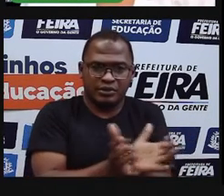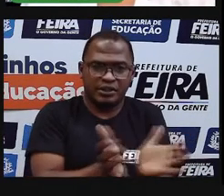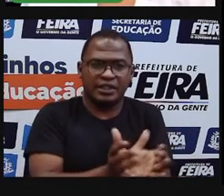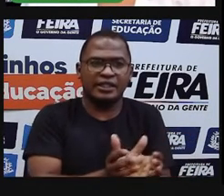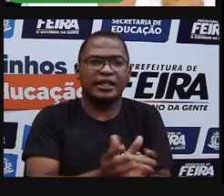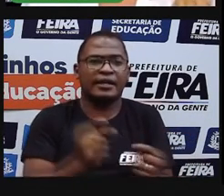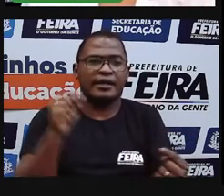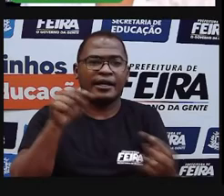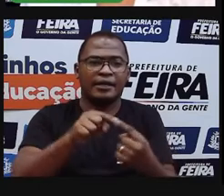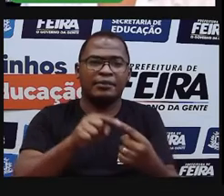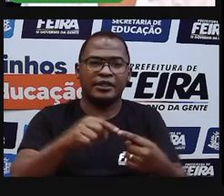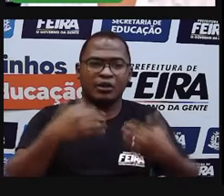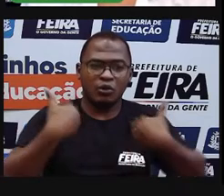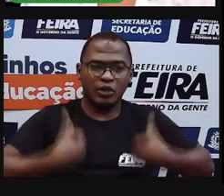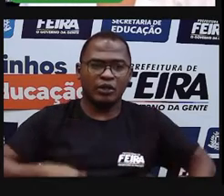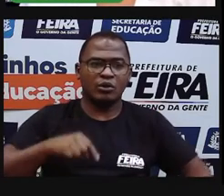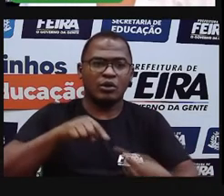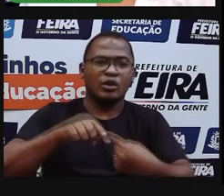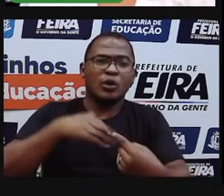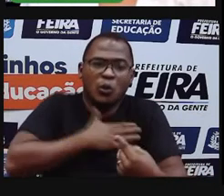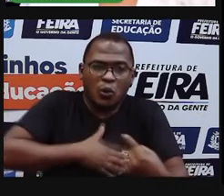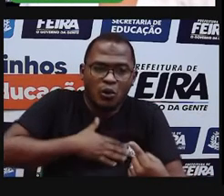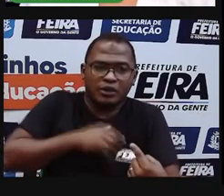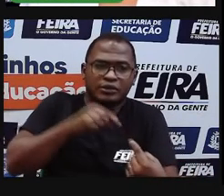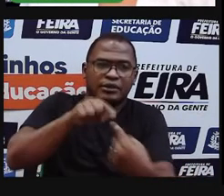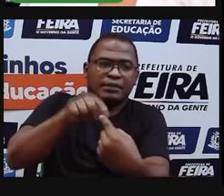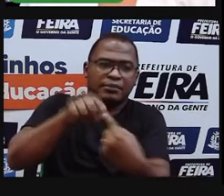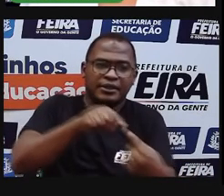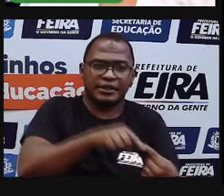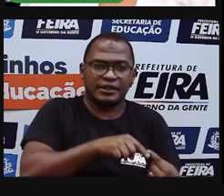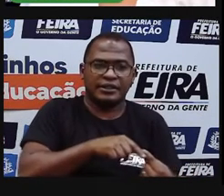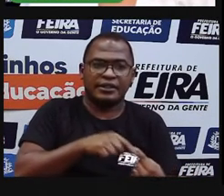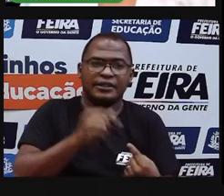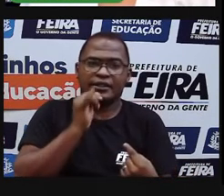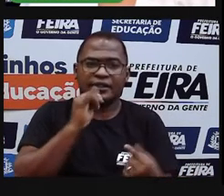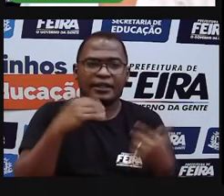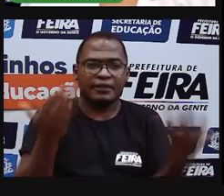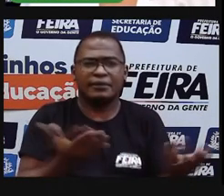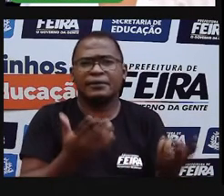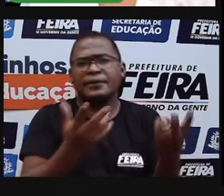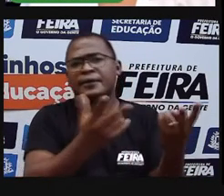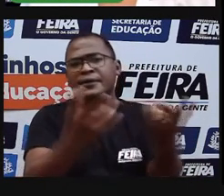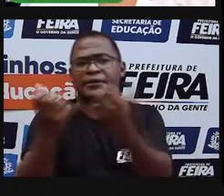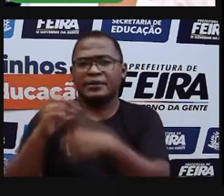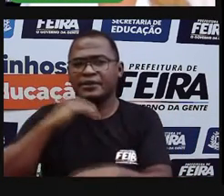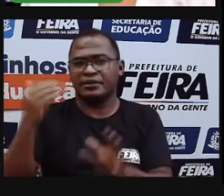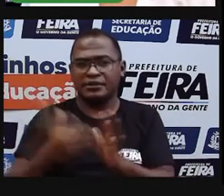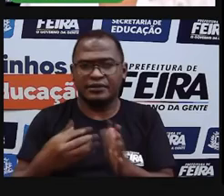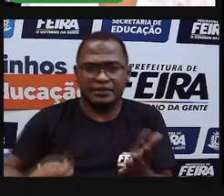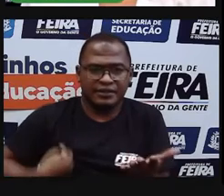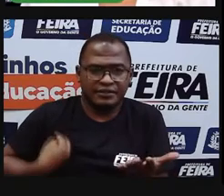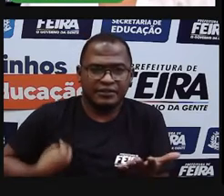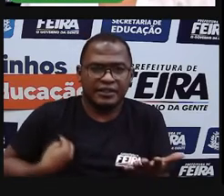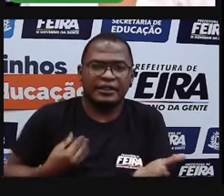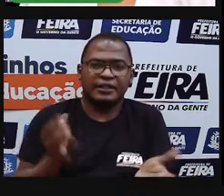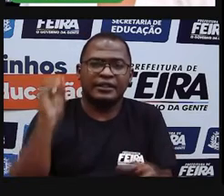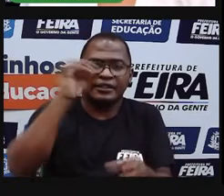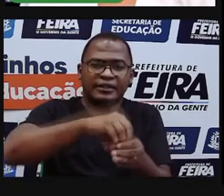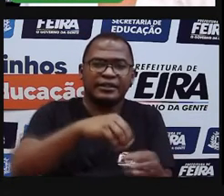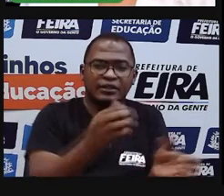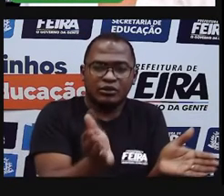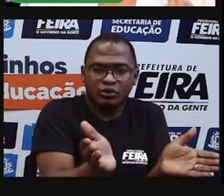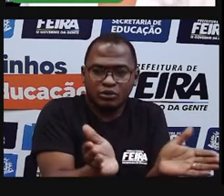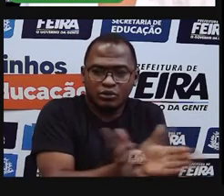costumes, das nossas vivências. Então, é como se fosse uma parte da nossa vida, né? Aquela comunidade. Porque